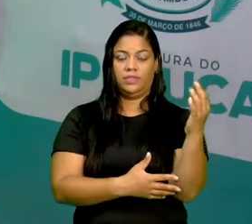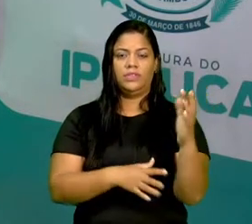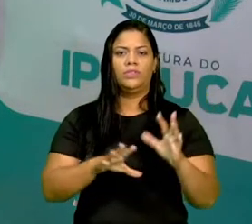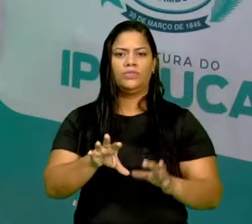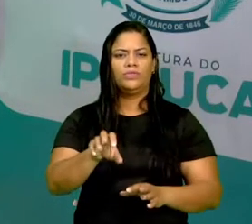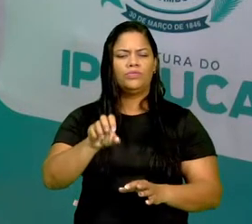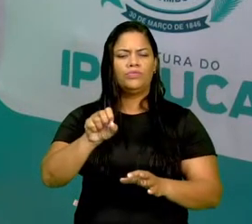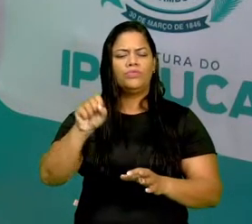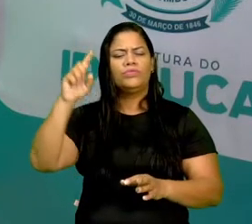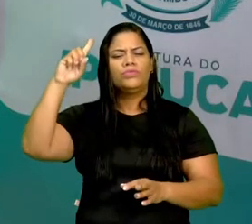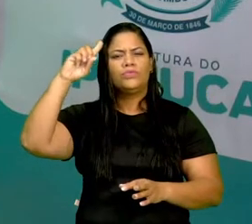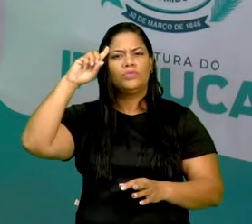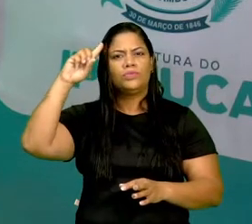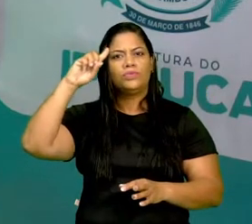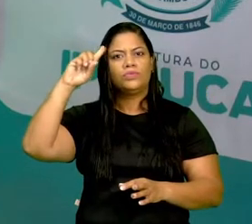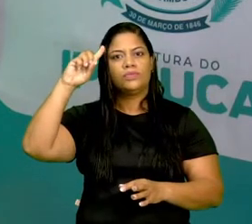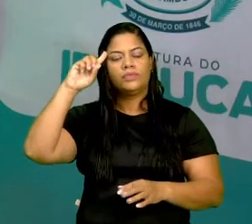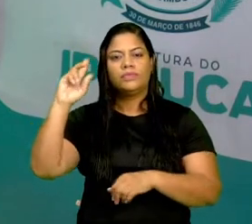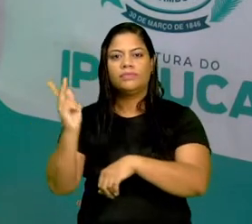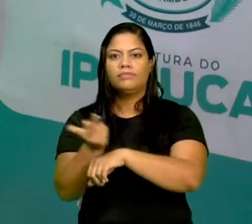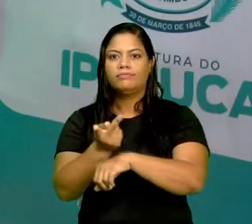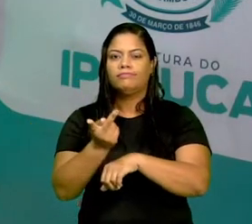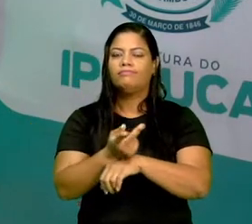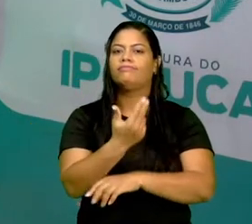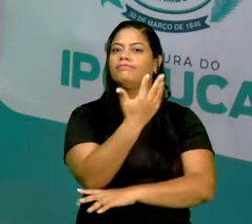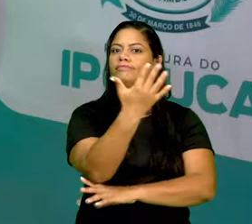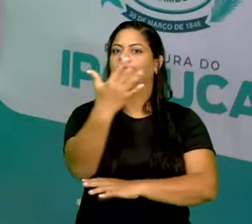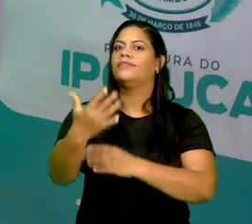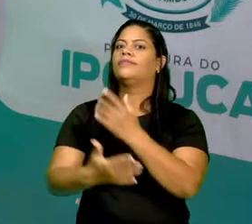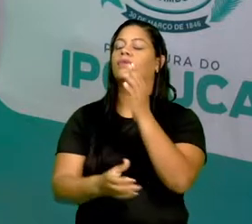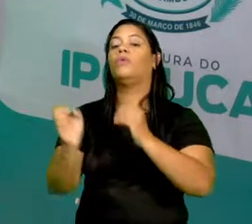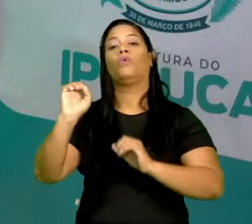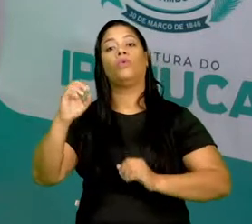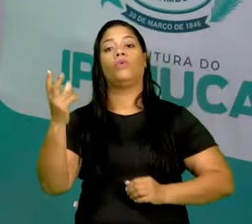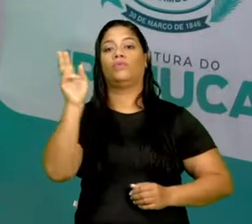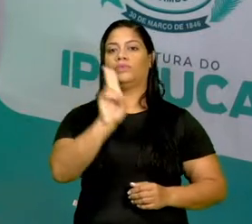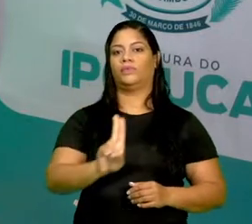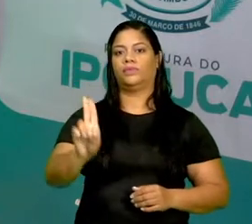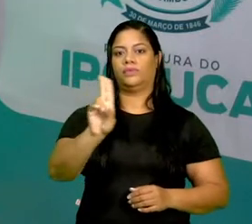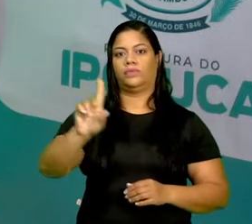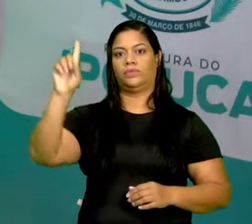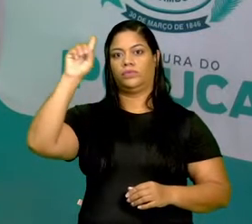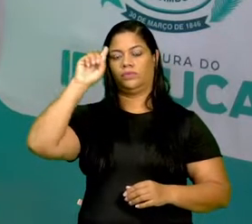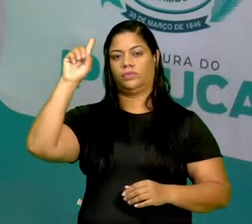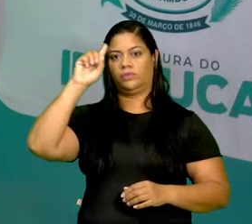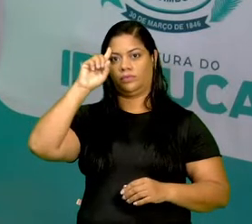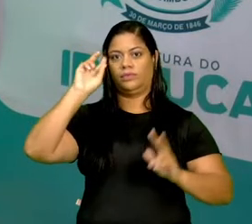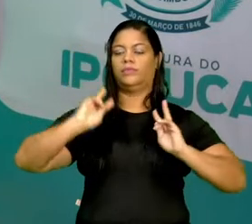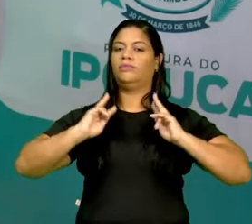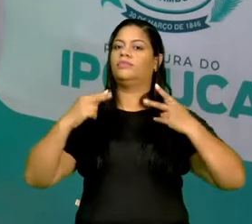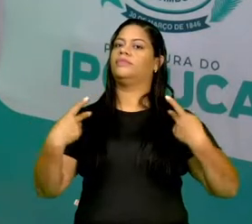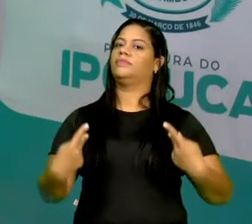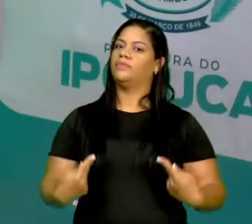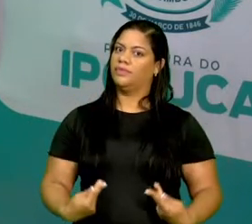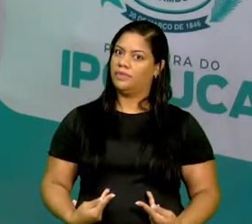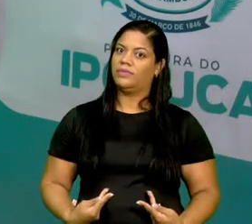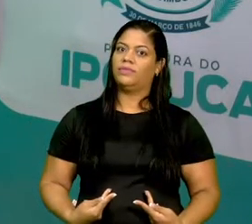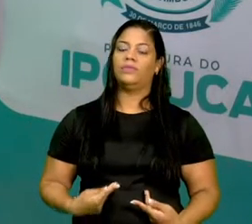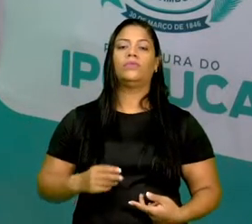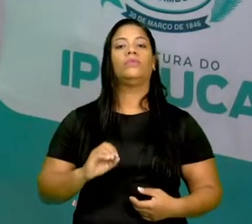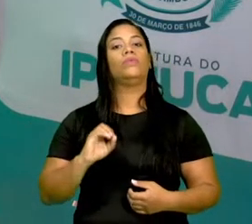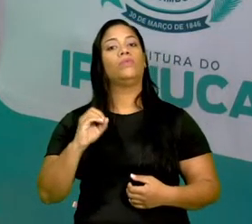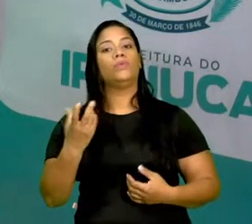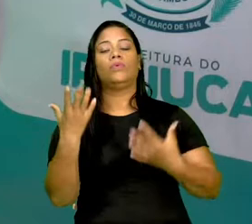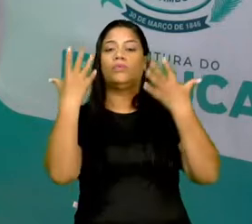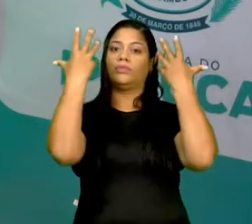todos os dias ou é utilizado todos os dias pelos seres humanos ou pelos